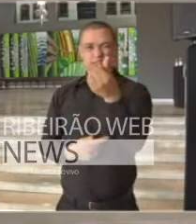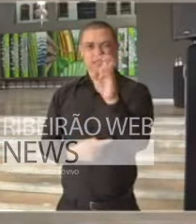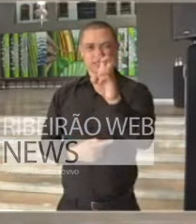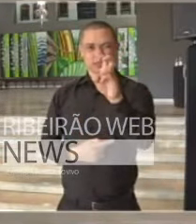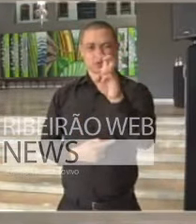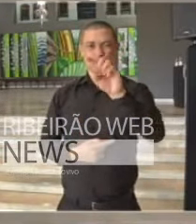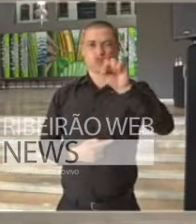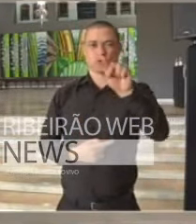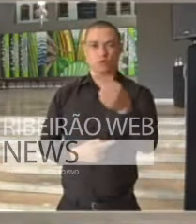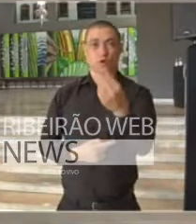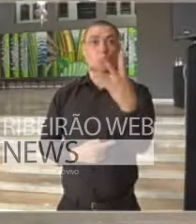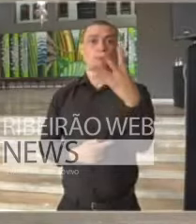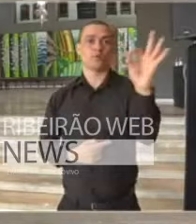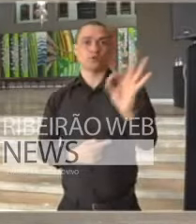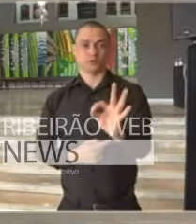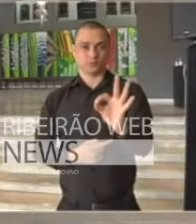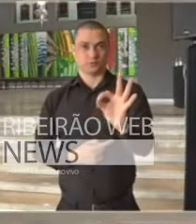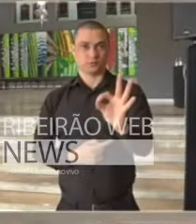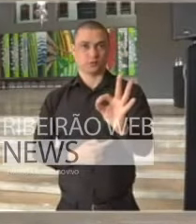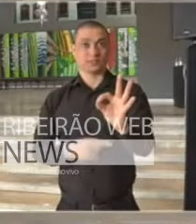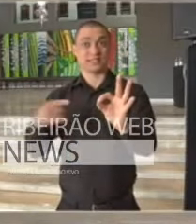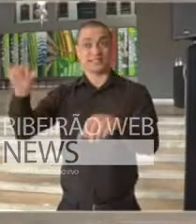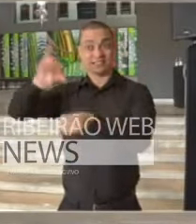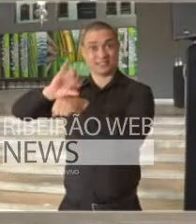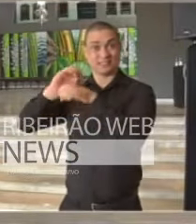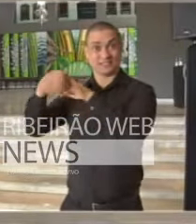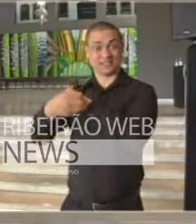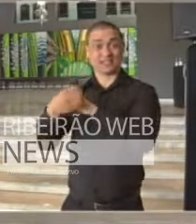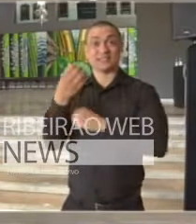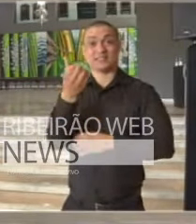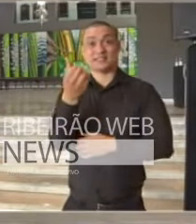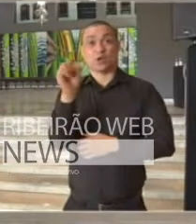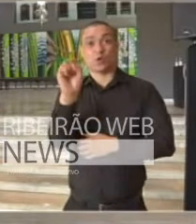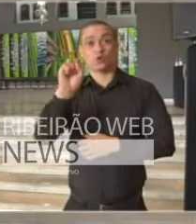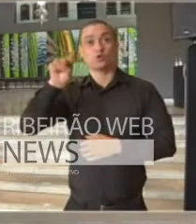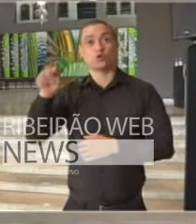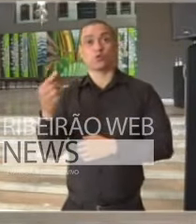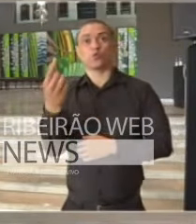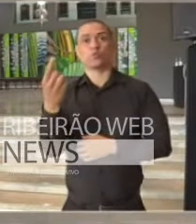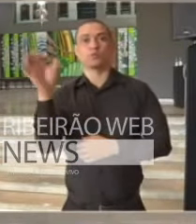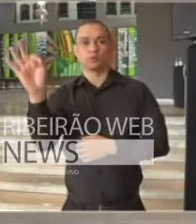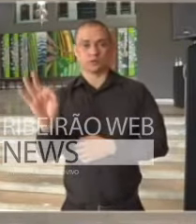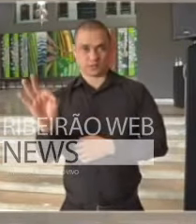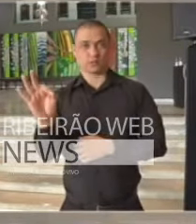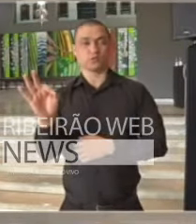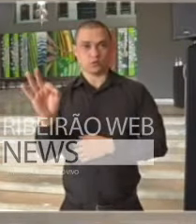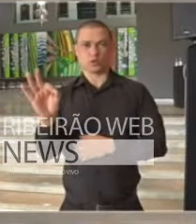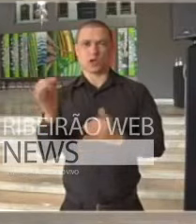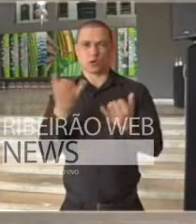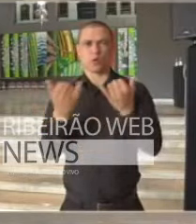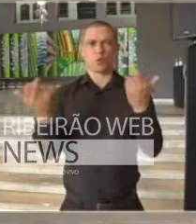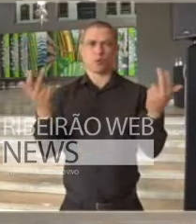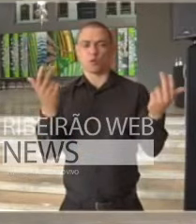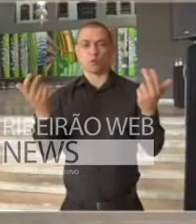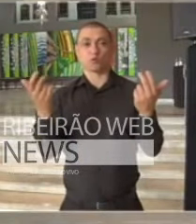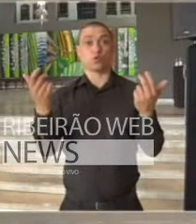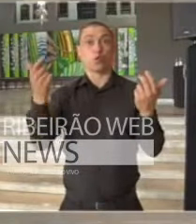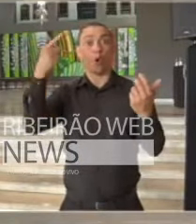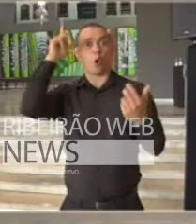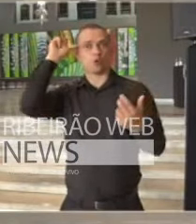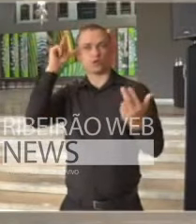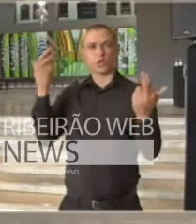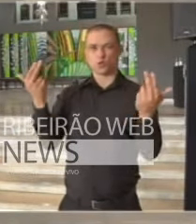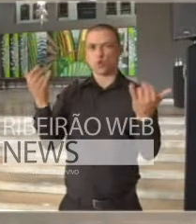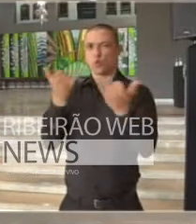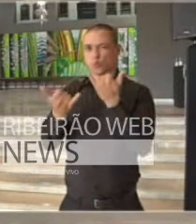,4% e na grande São Paulo, 68,1%, muito parecido com o dia